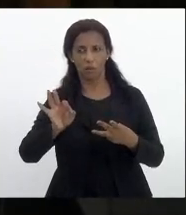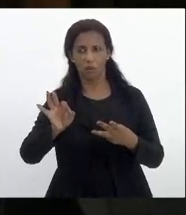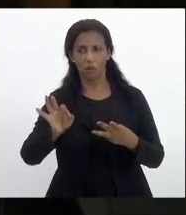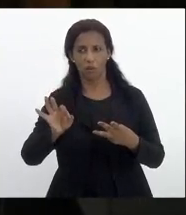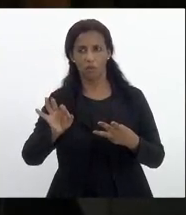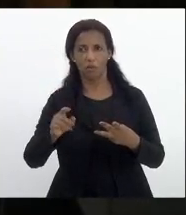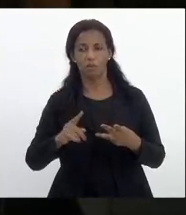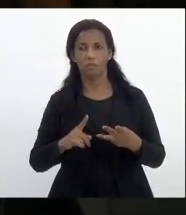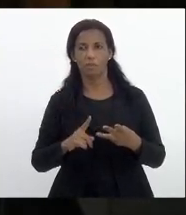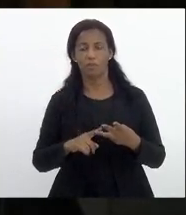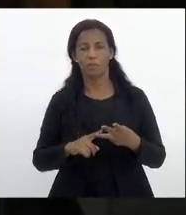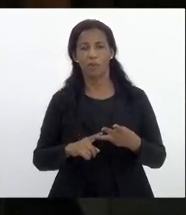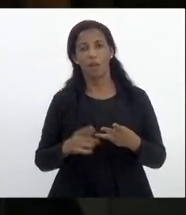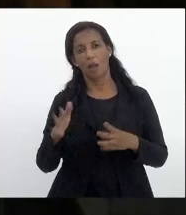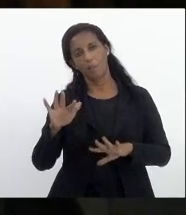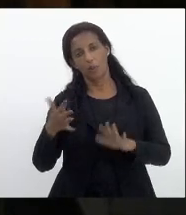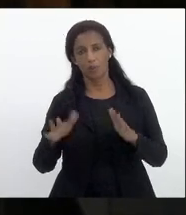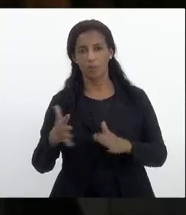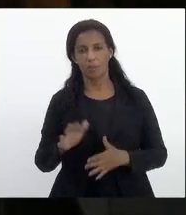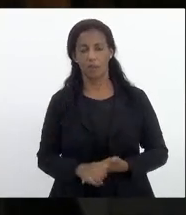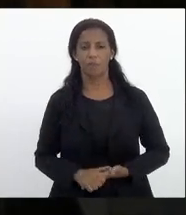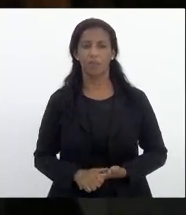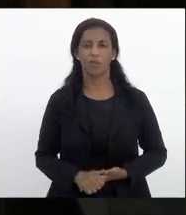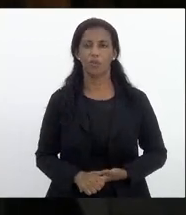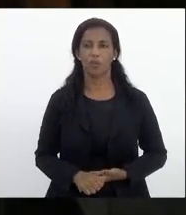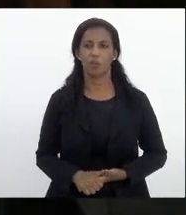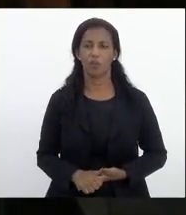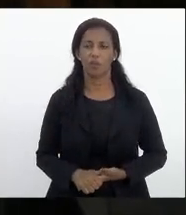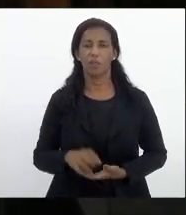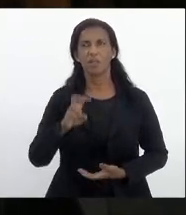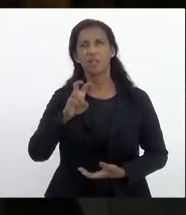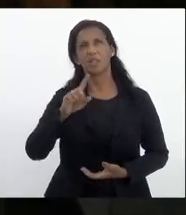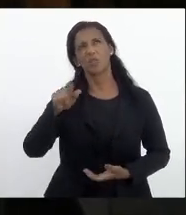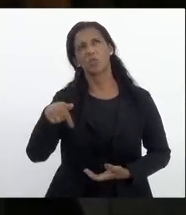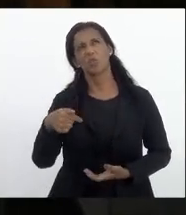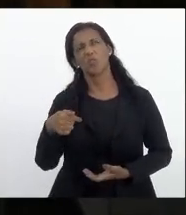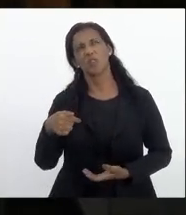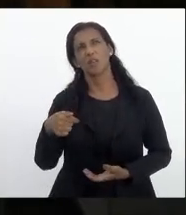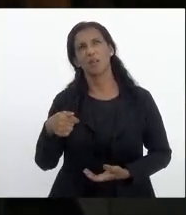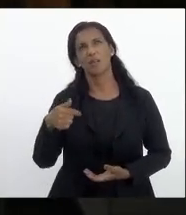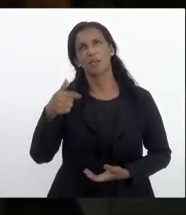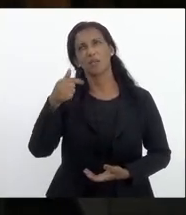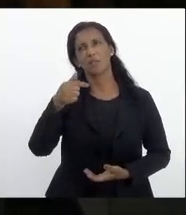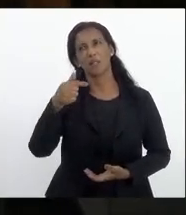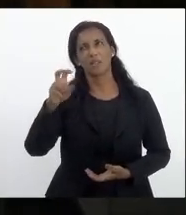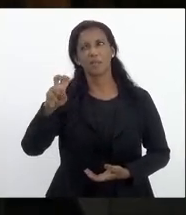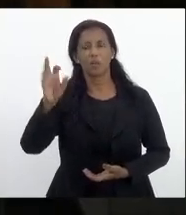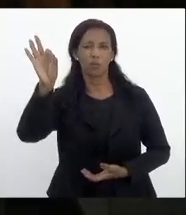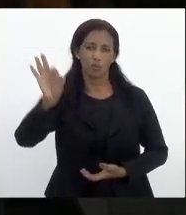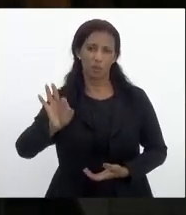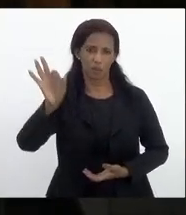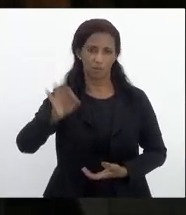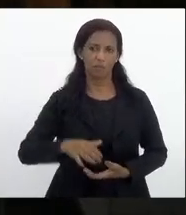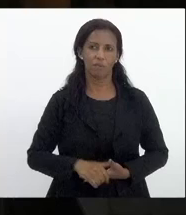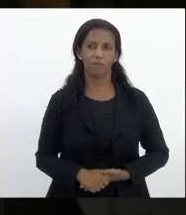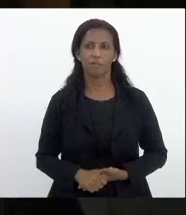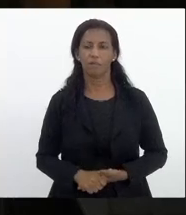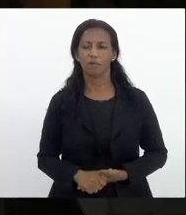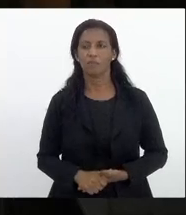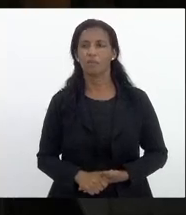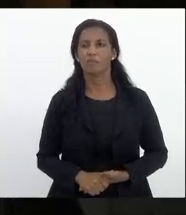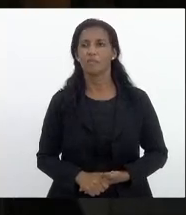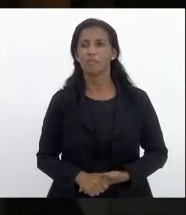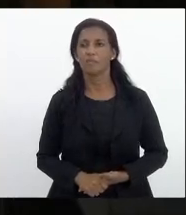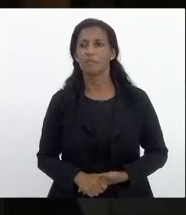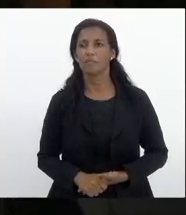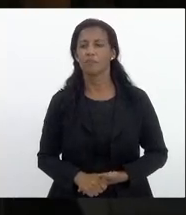23 aproximadamente 5 vírgula 75 por cento e finalmente